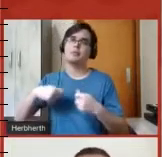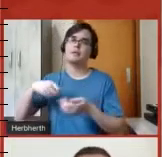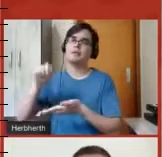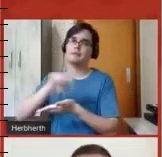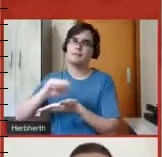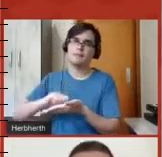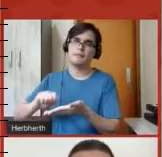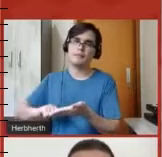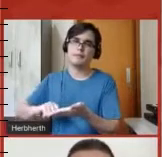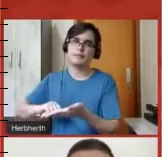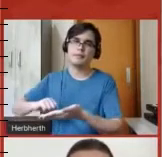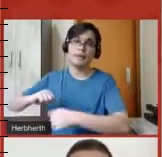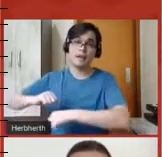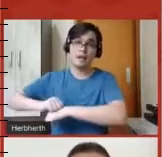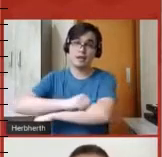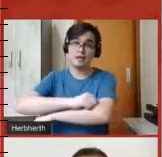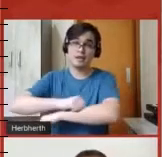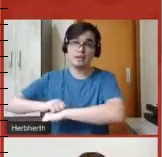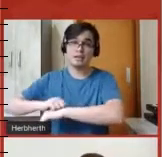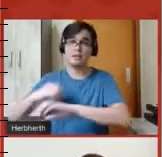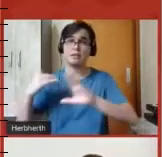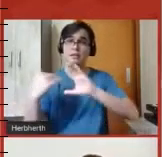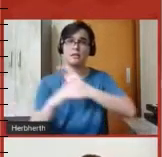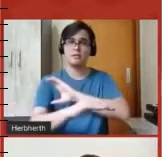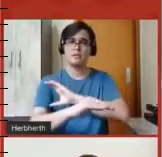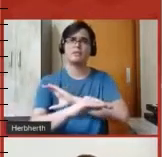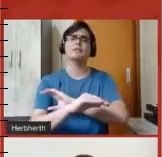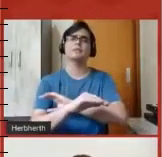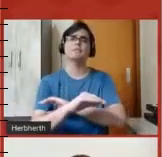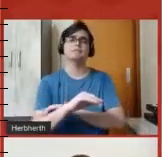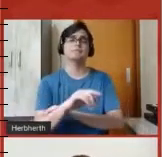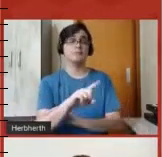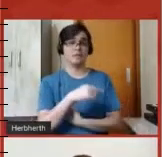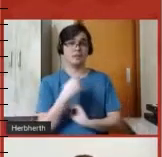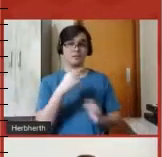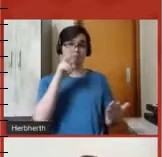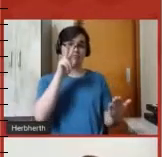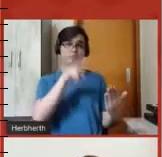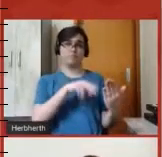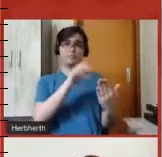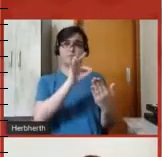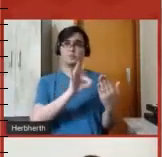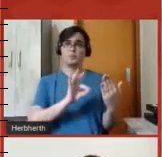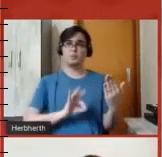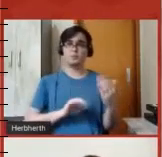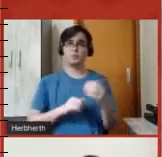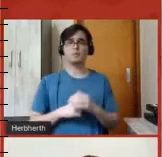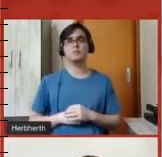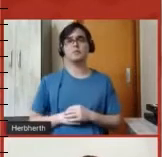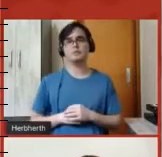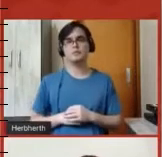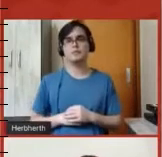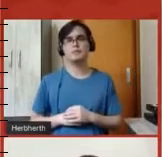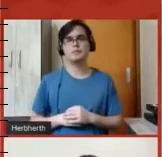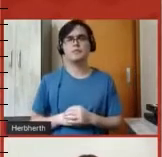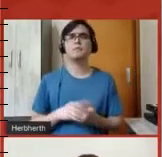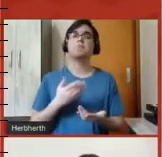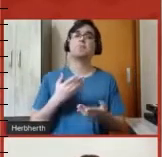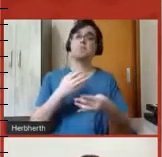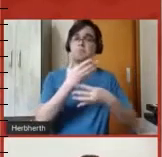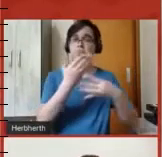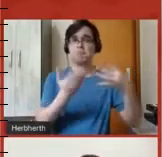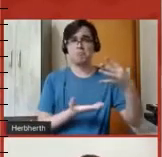e enviar para a gente fazer as correções. Então, essa foi mais uma estratégia aqui, Então, diversificar os